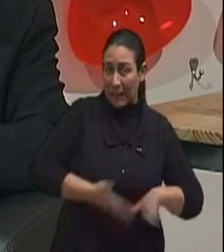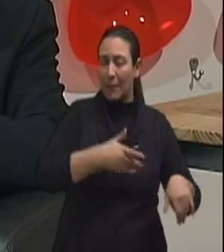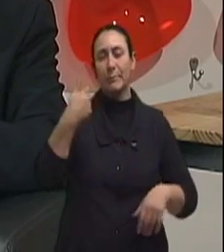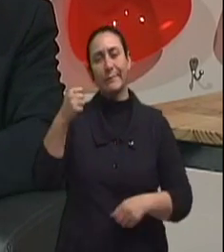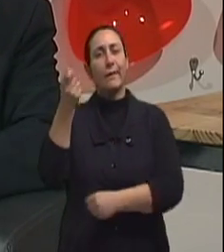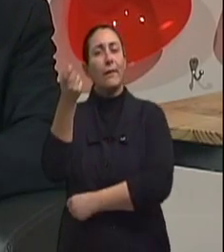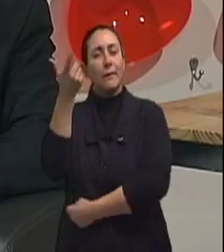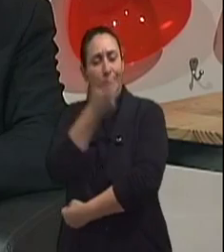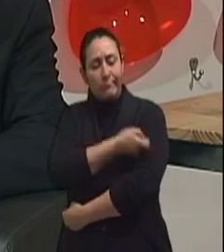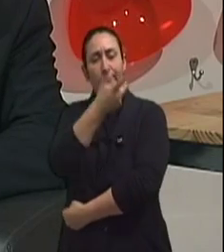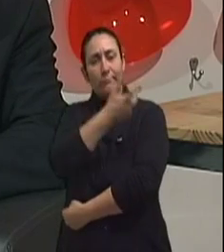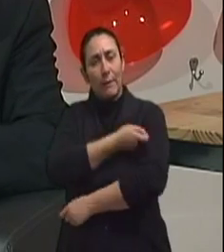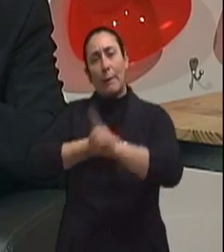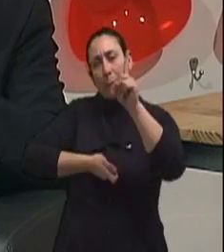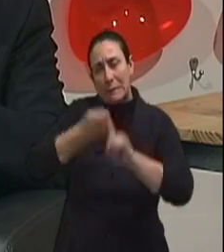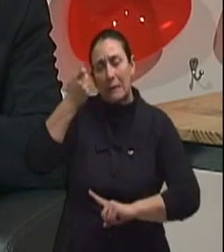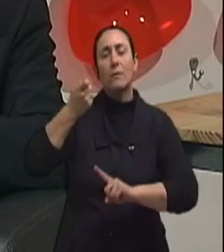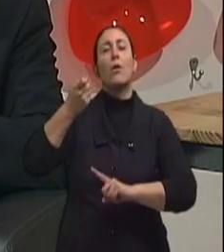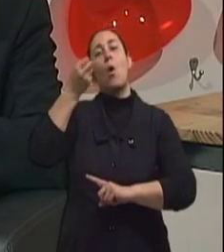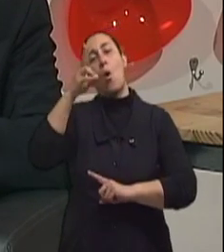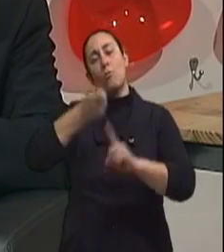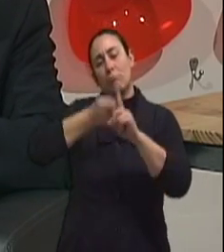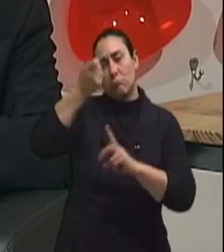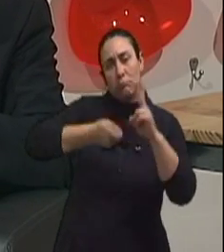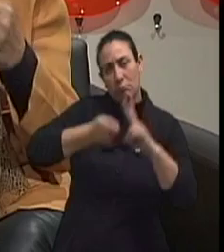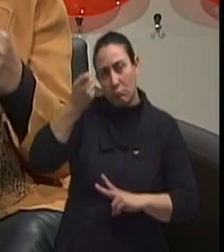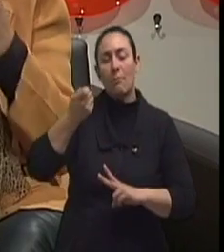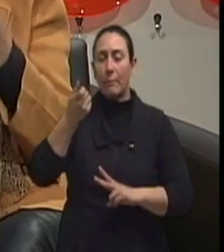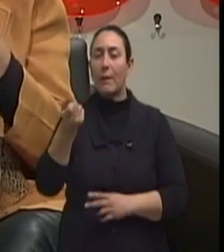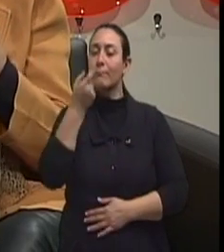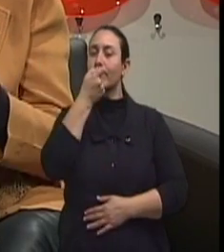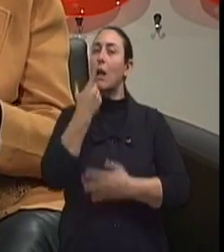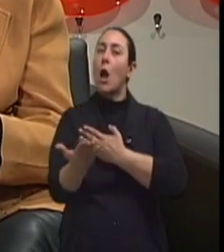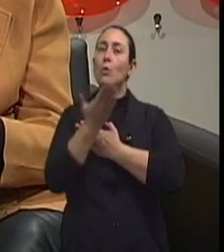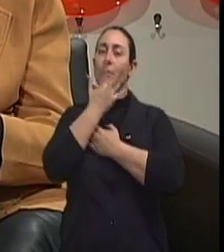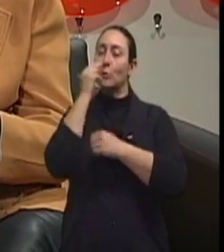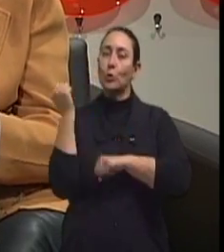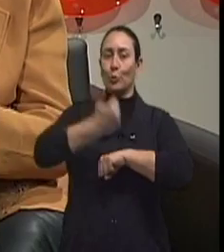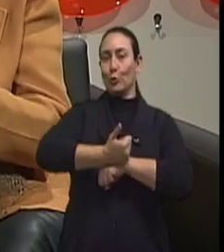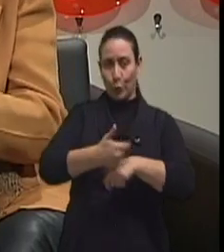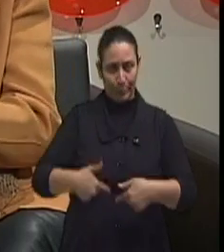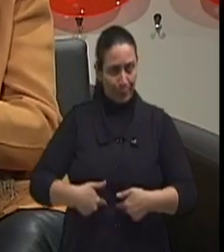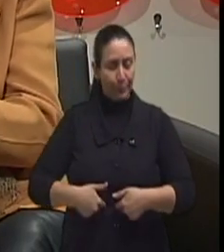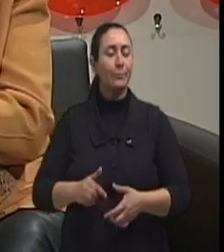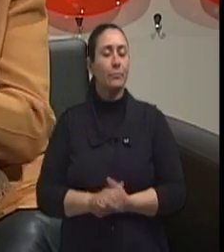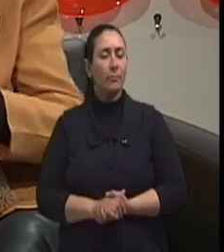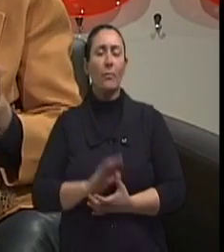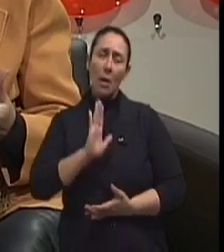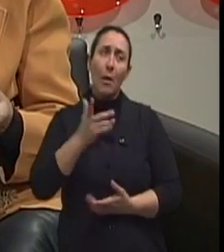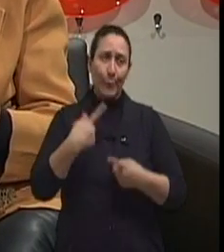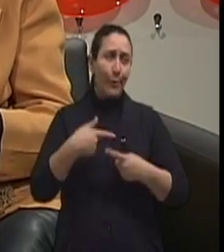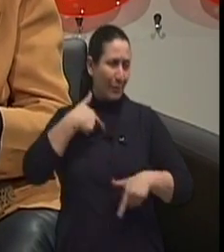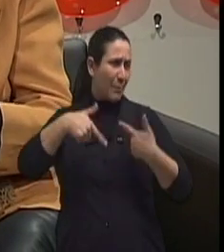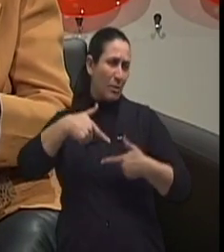mensal a cada dois meses de vitamina B12 para repor. Claro. E as pessoas que são preocupadas, porque eu lido com idosos em